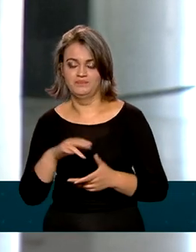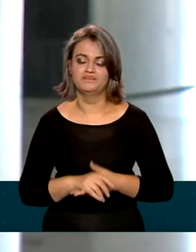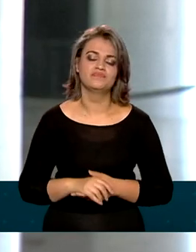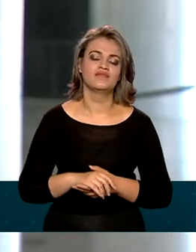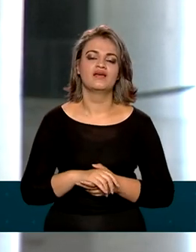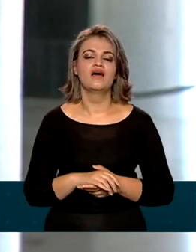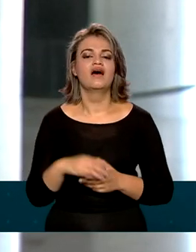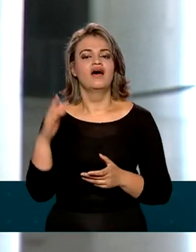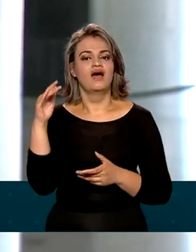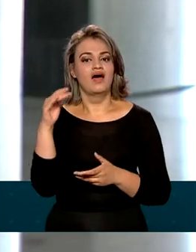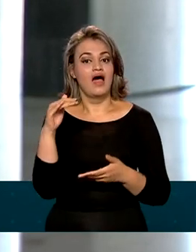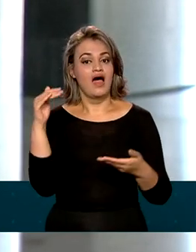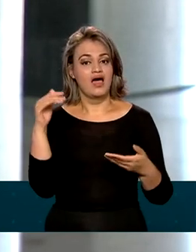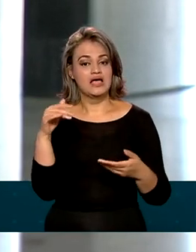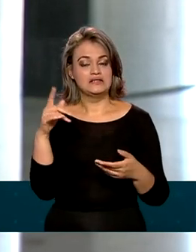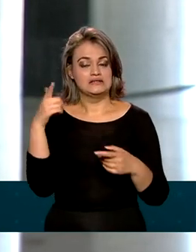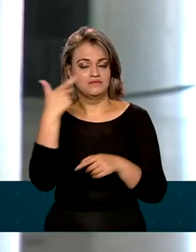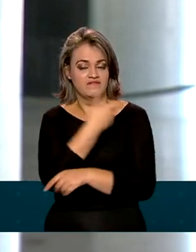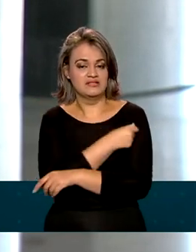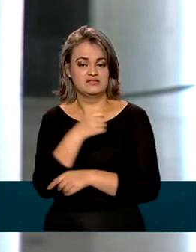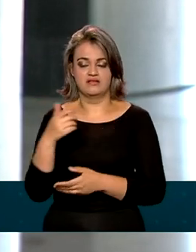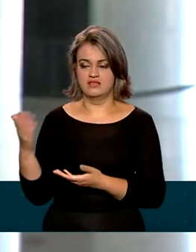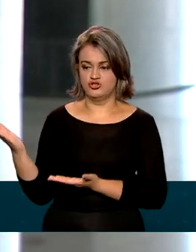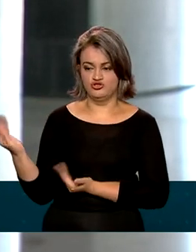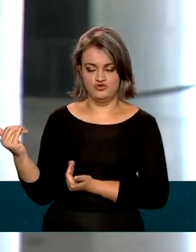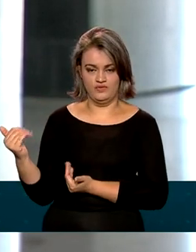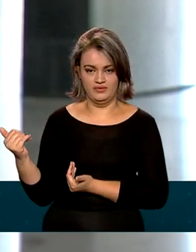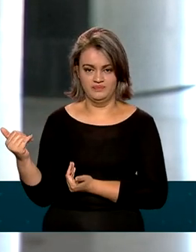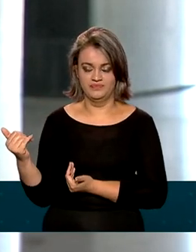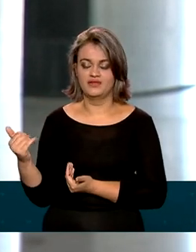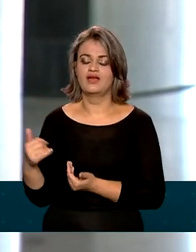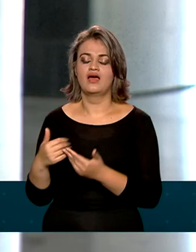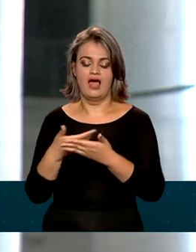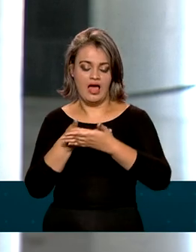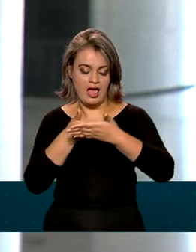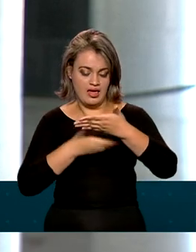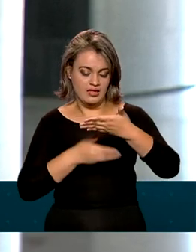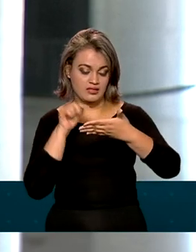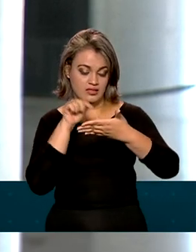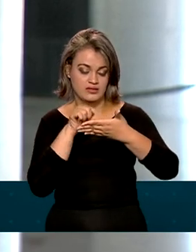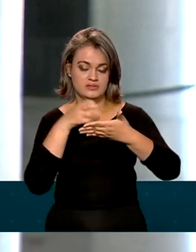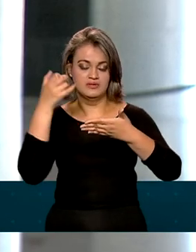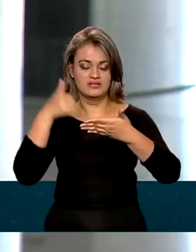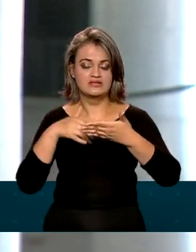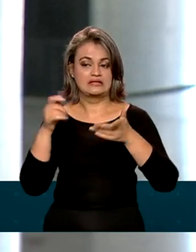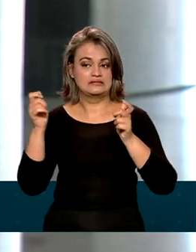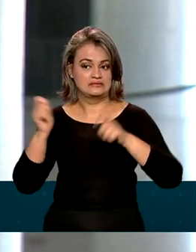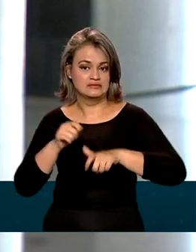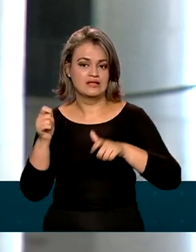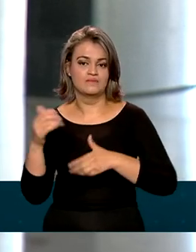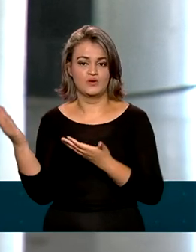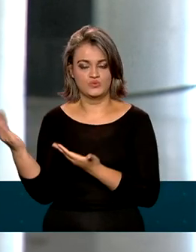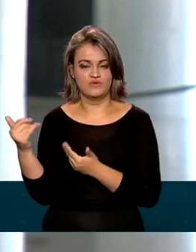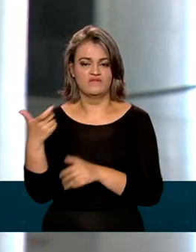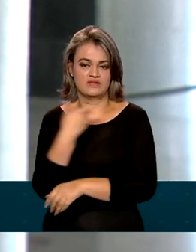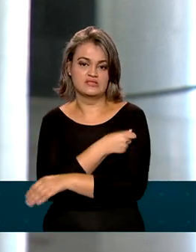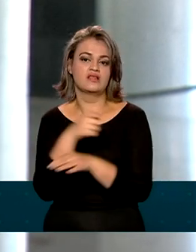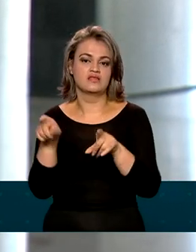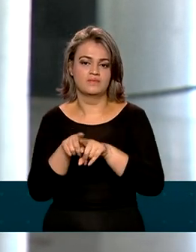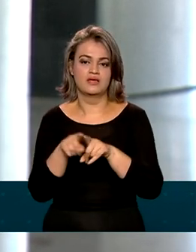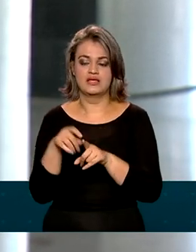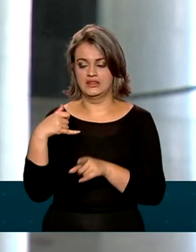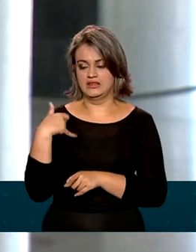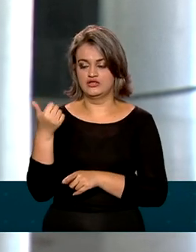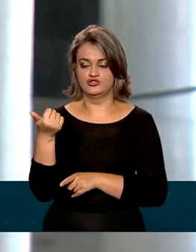Anvisa informou que a Pfizer solicitou a inclusão na bula da possibilidade de vacinação dos adolescentes das pessoas